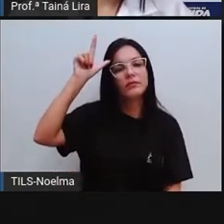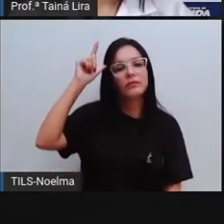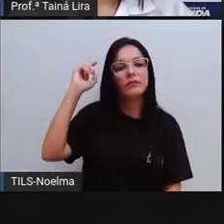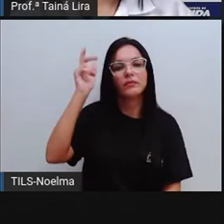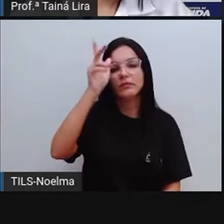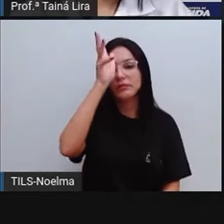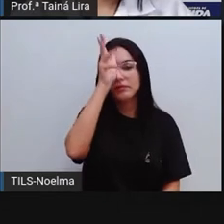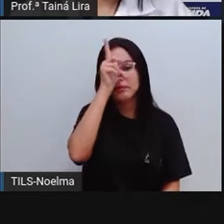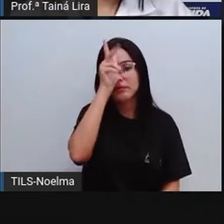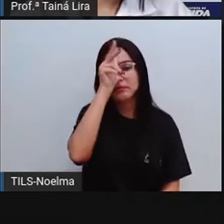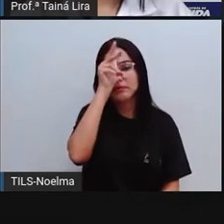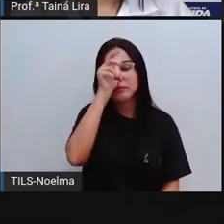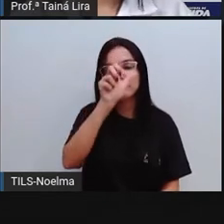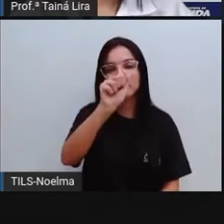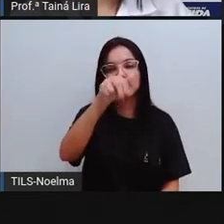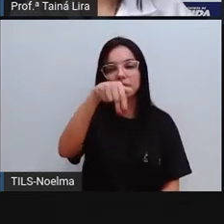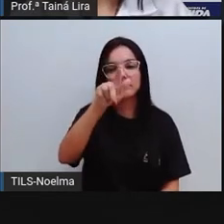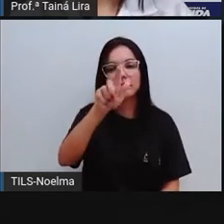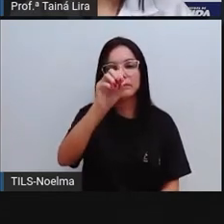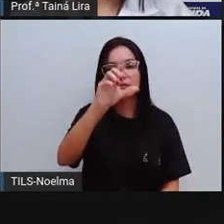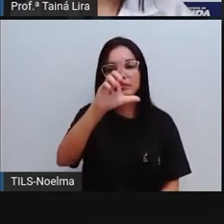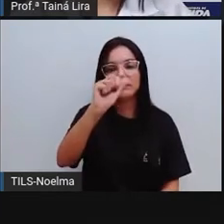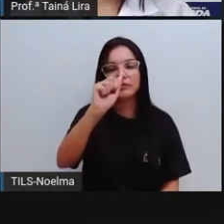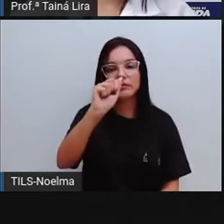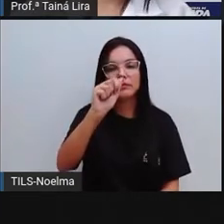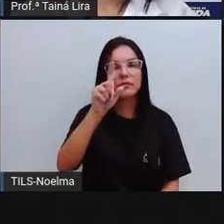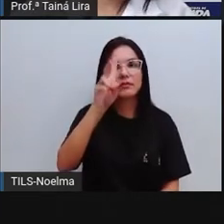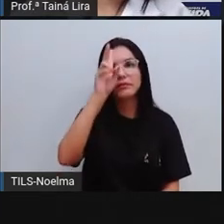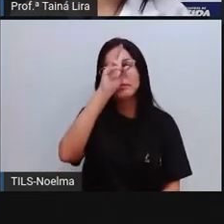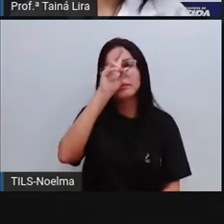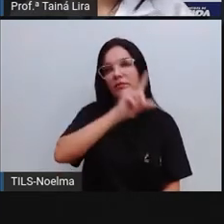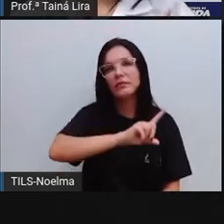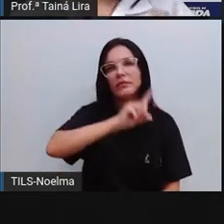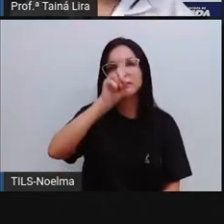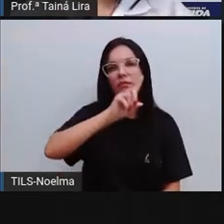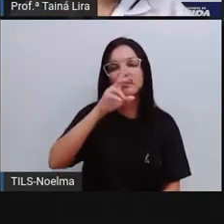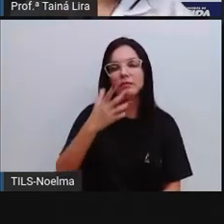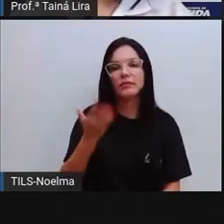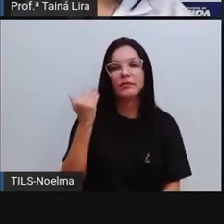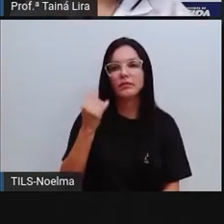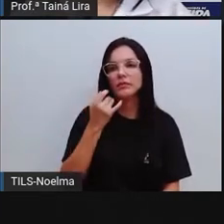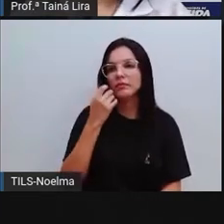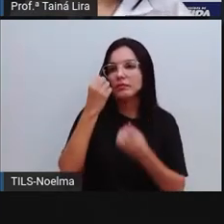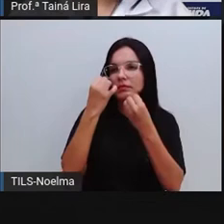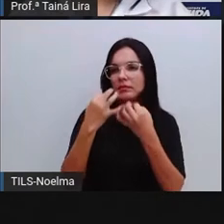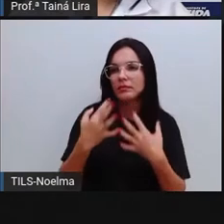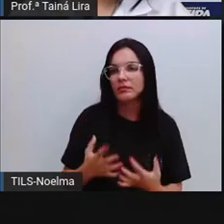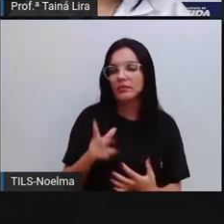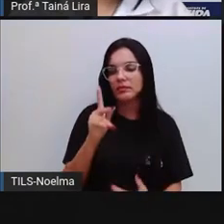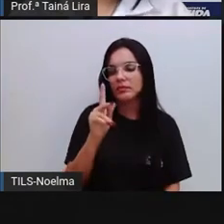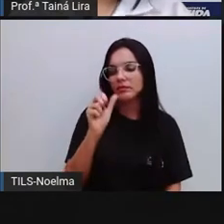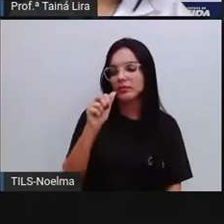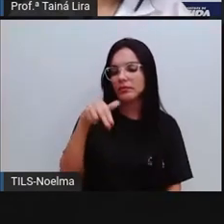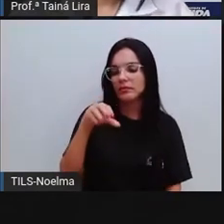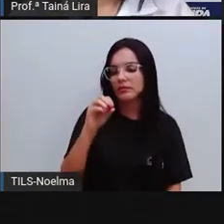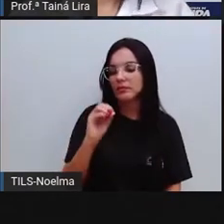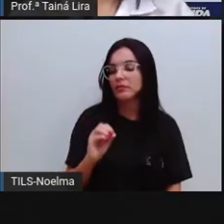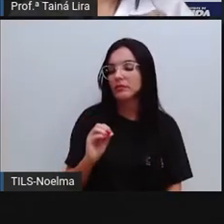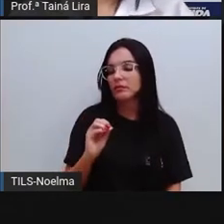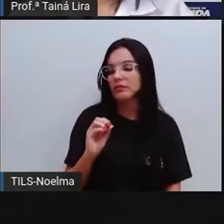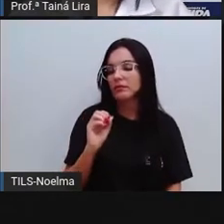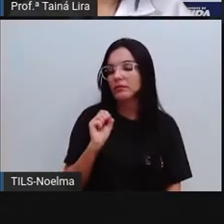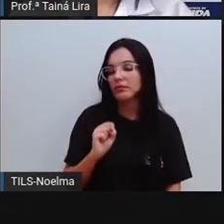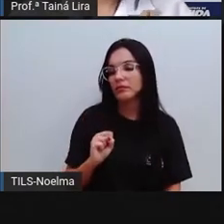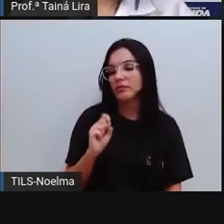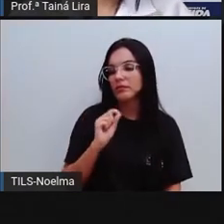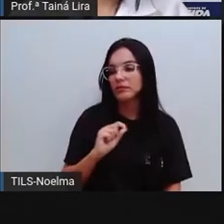a Pró leu o livro falando dessa lenda, o panô lá na história, ele falava, né, que a galinha da Angola, ela é